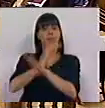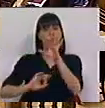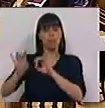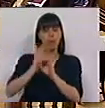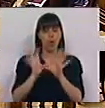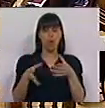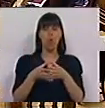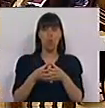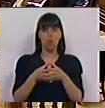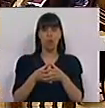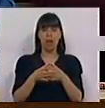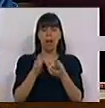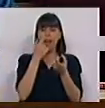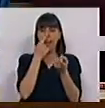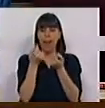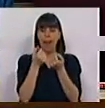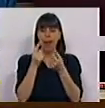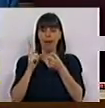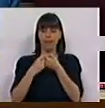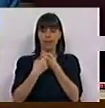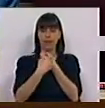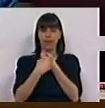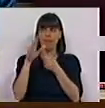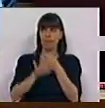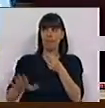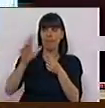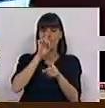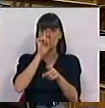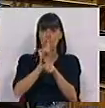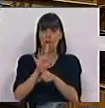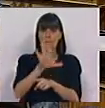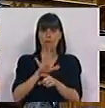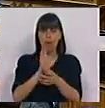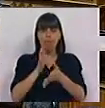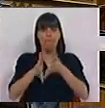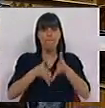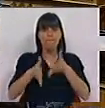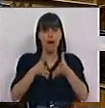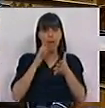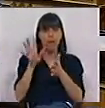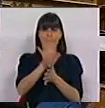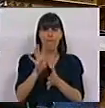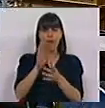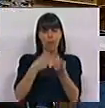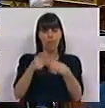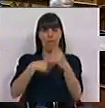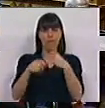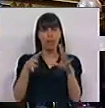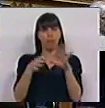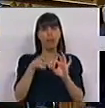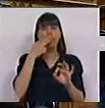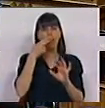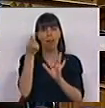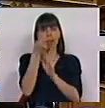Conselho, de modo a aproximar os Estados-membros do mesmo padrão de fabrico, apresentação e venda de produtos de